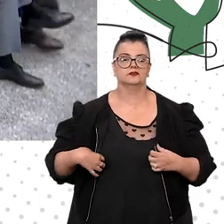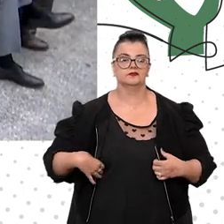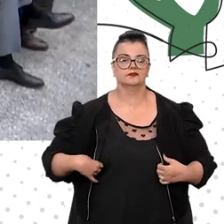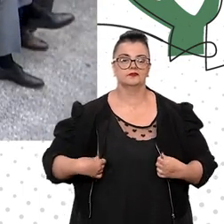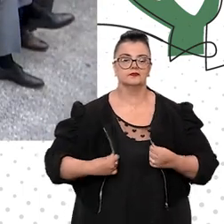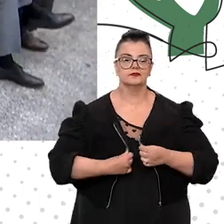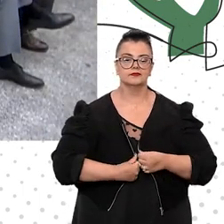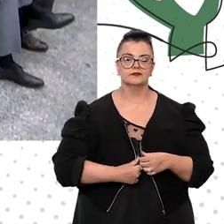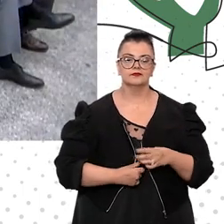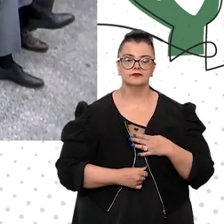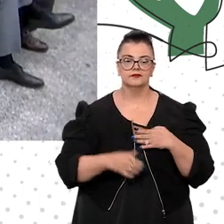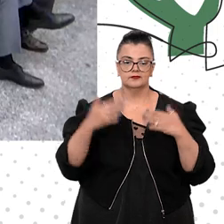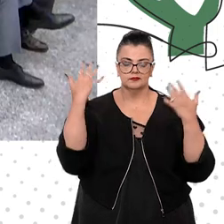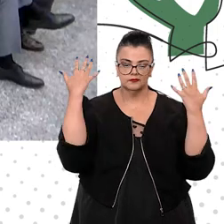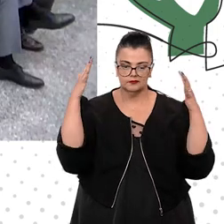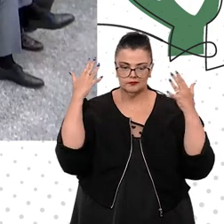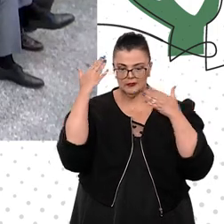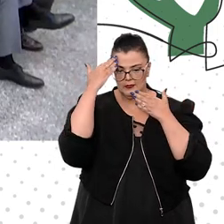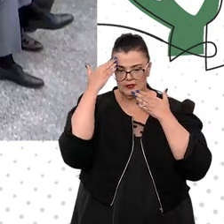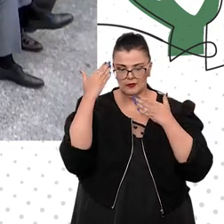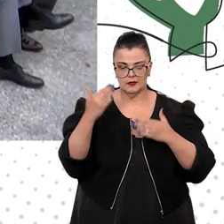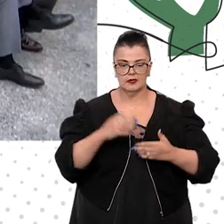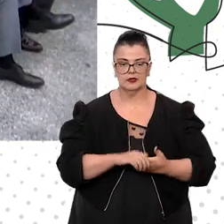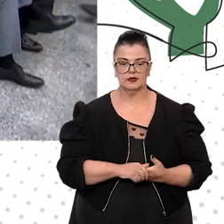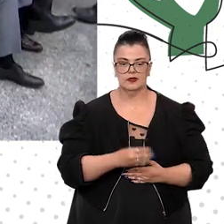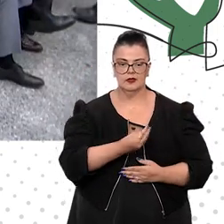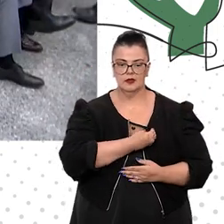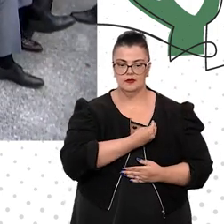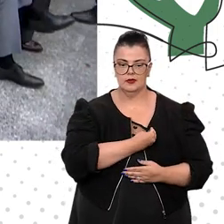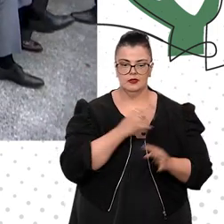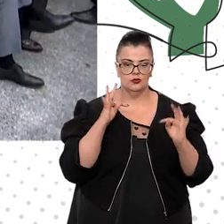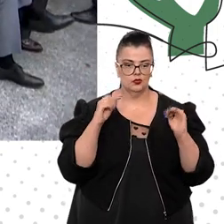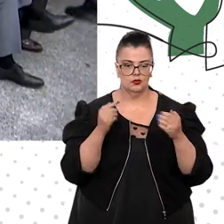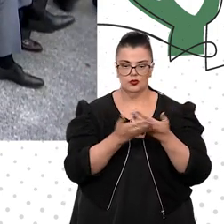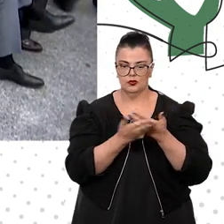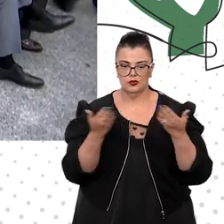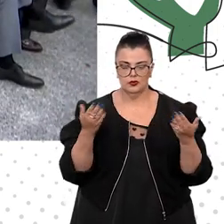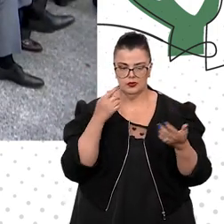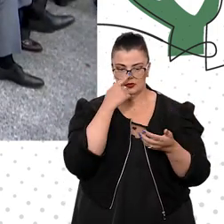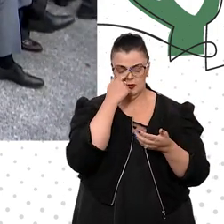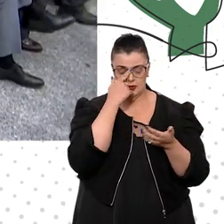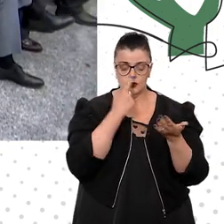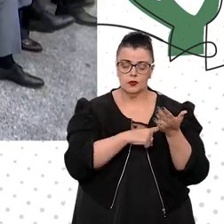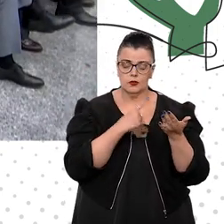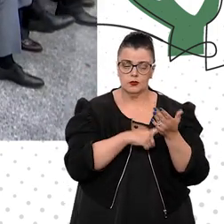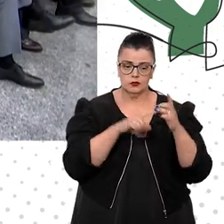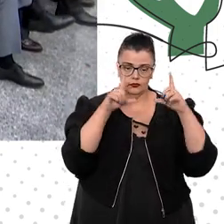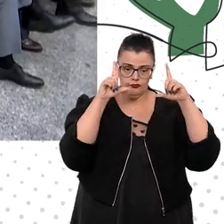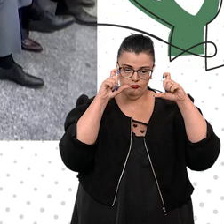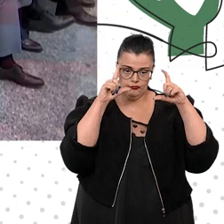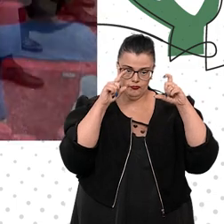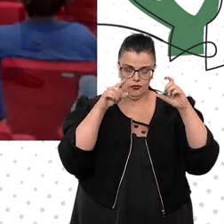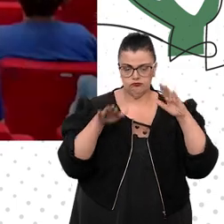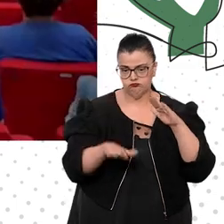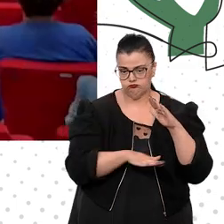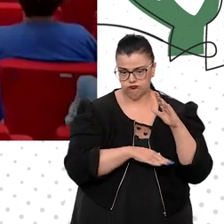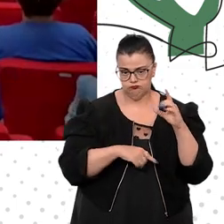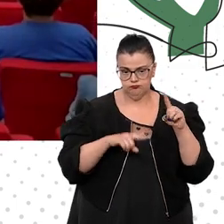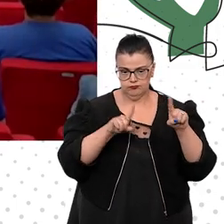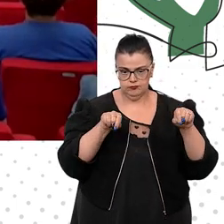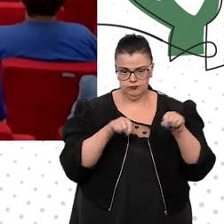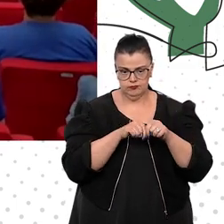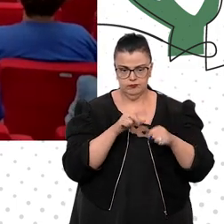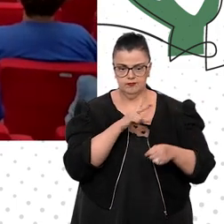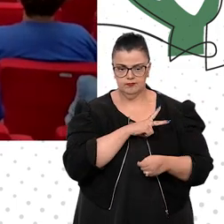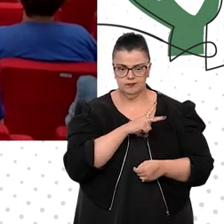Muito obrigado, nós agradecemos a presença de todas e de todos. Convidamos para uma foto aqui no térreo do salão. Ok, presidente.